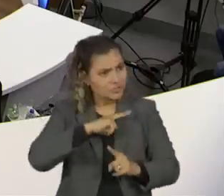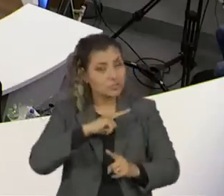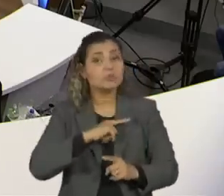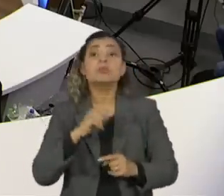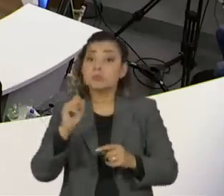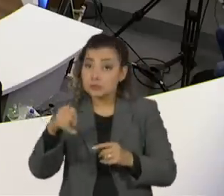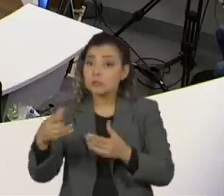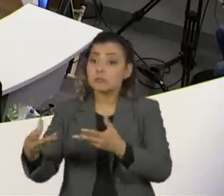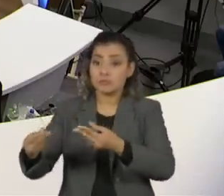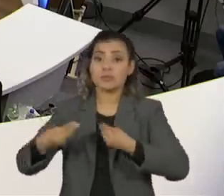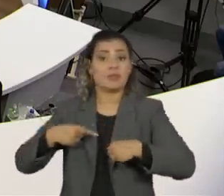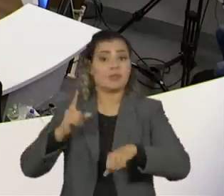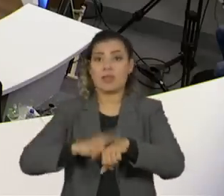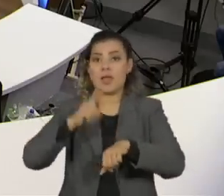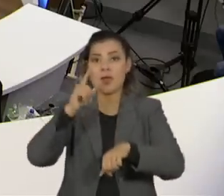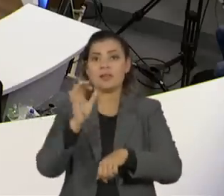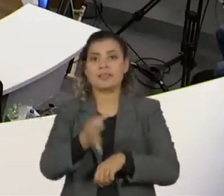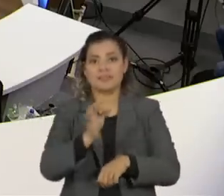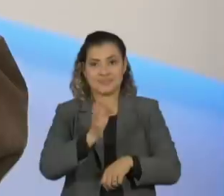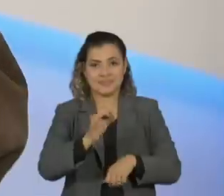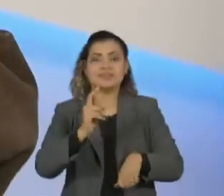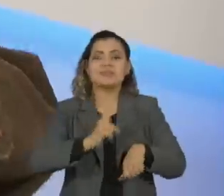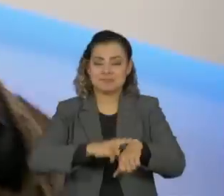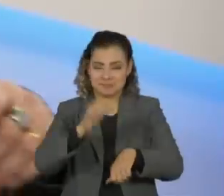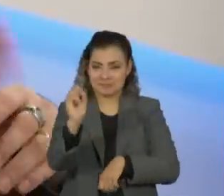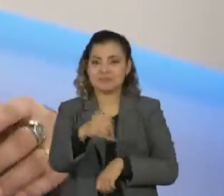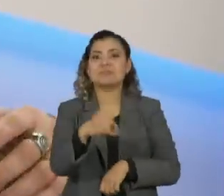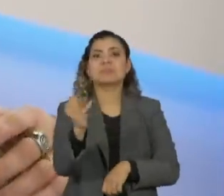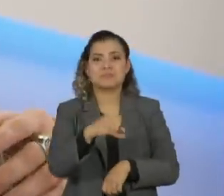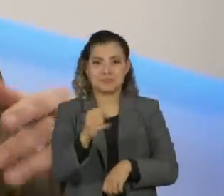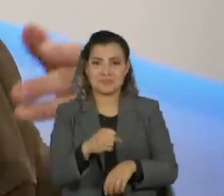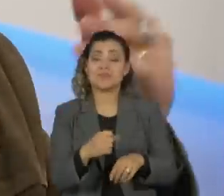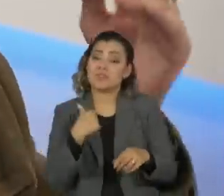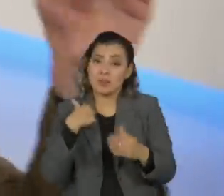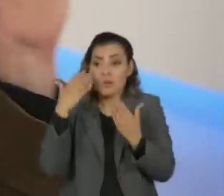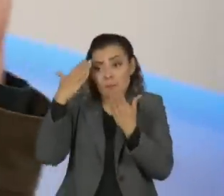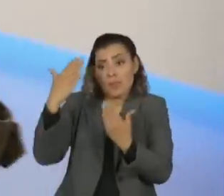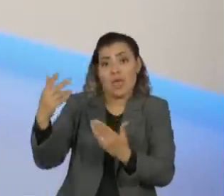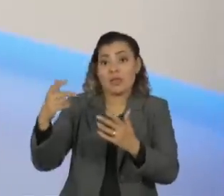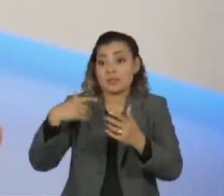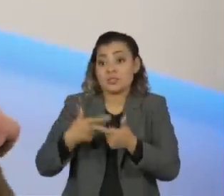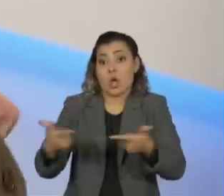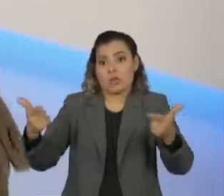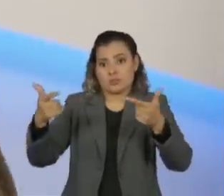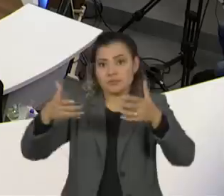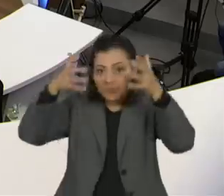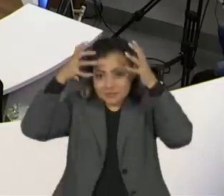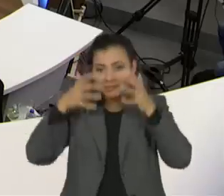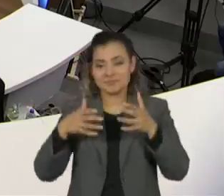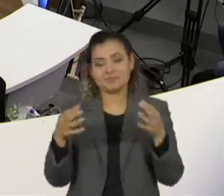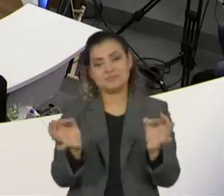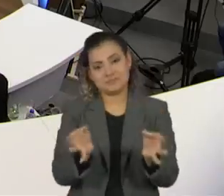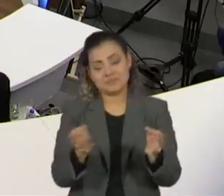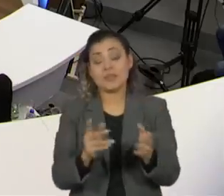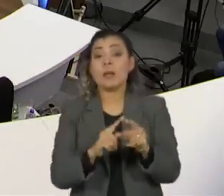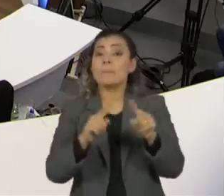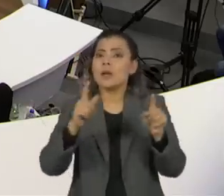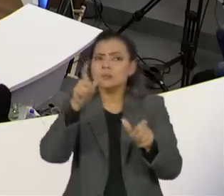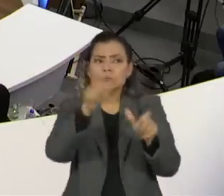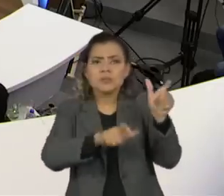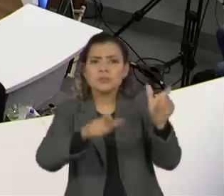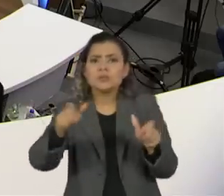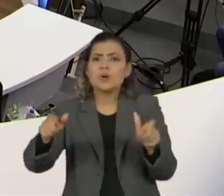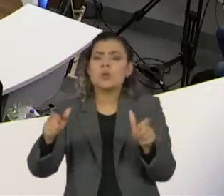na hora. Ah, tá. Eu jogo você para avisar. Eu falei, muito obrigado. Agora, o que é interessante, porque as pessoas,